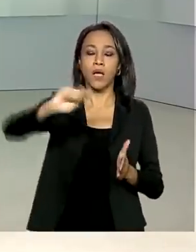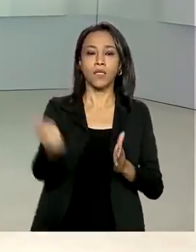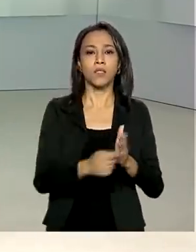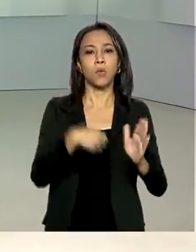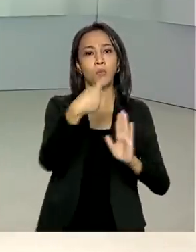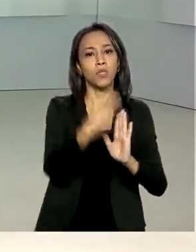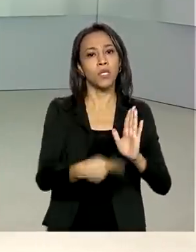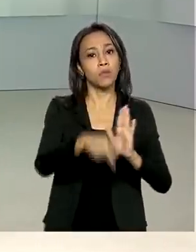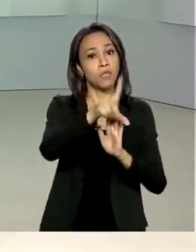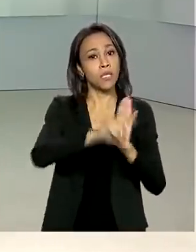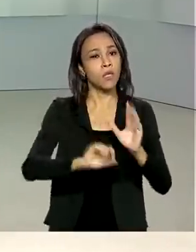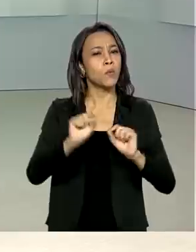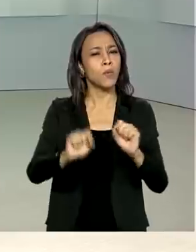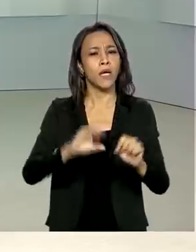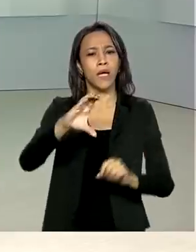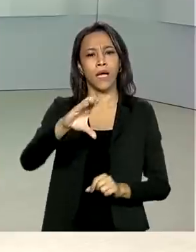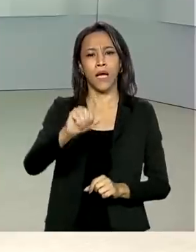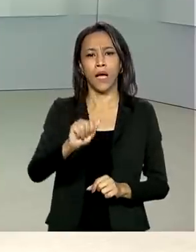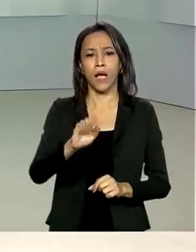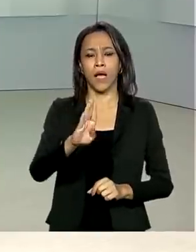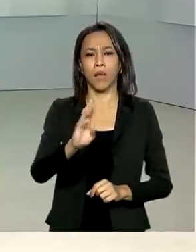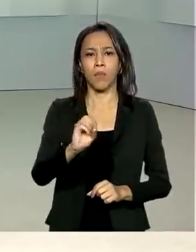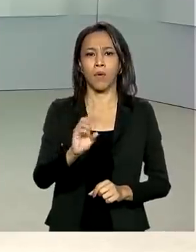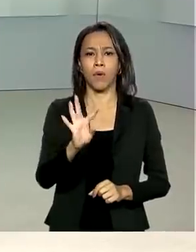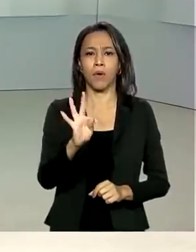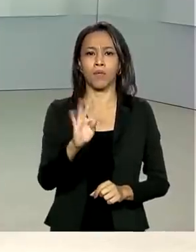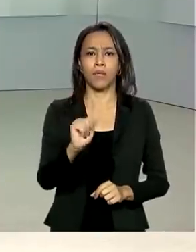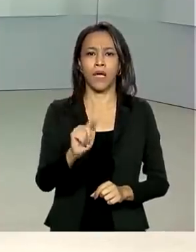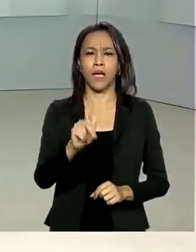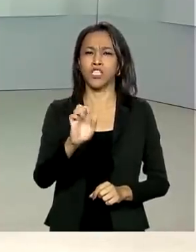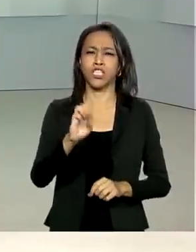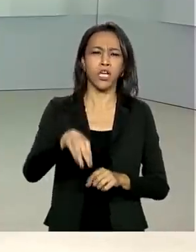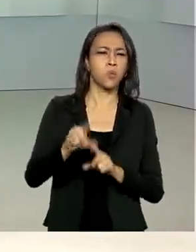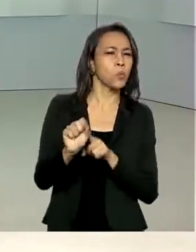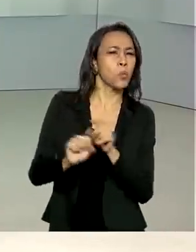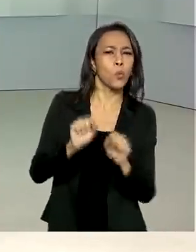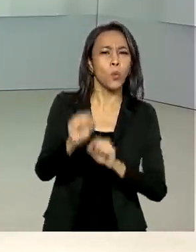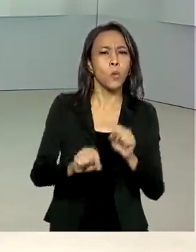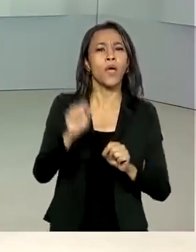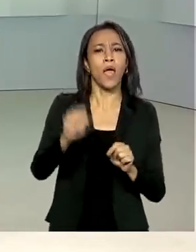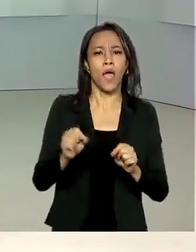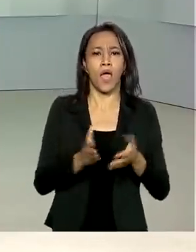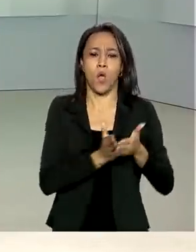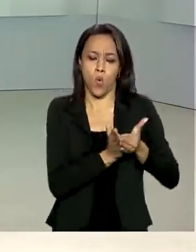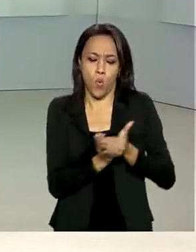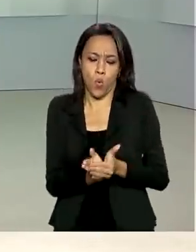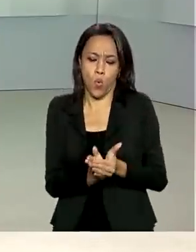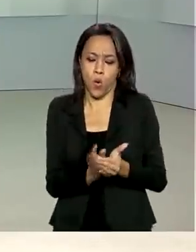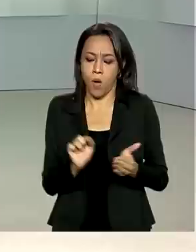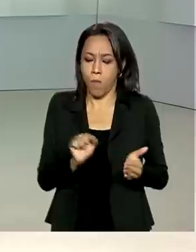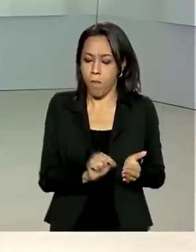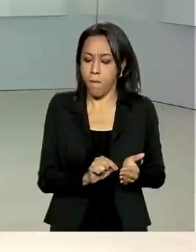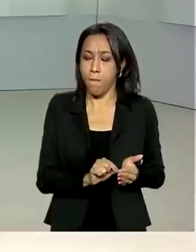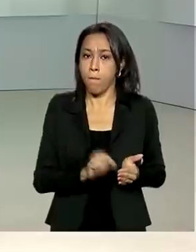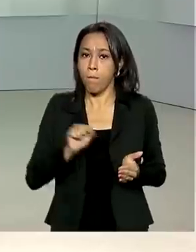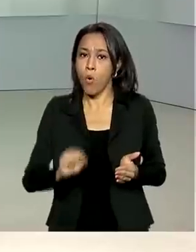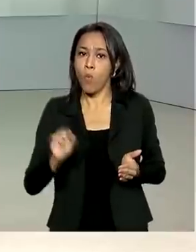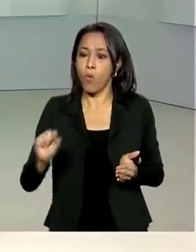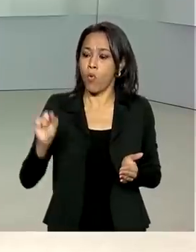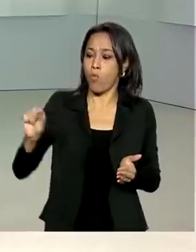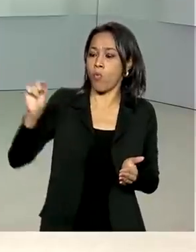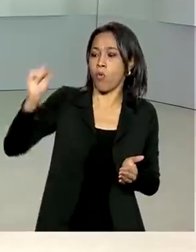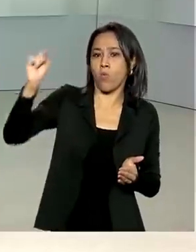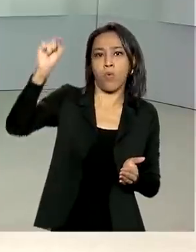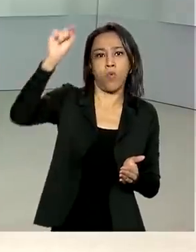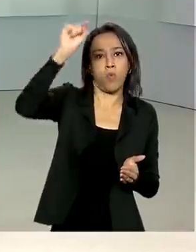incentivo à cabotagem, o BR do Mar. Cabotagem é a navegação entre portos ou pontos da mesma costa de um país.